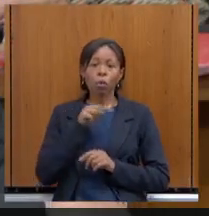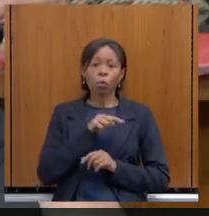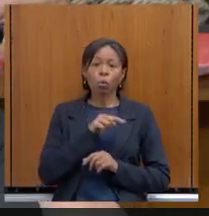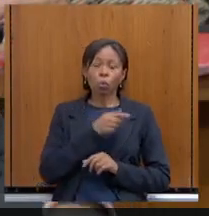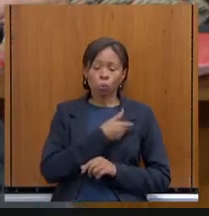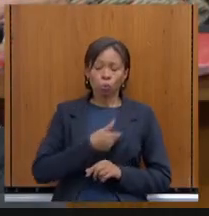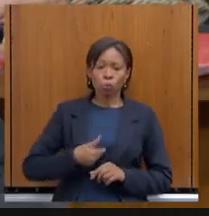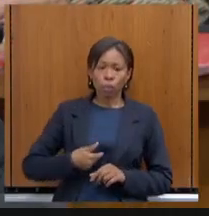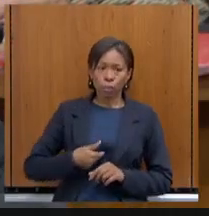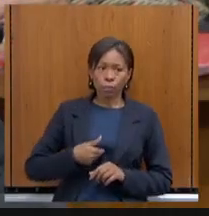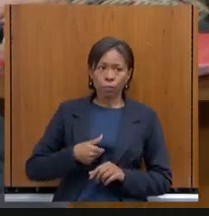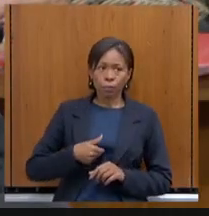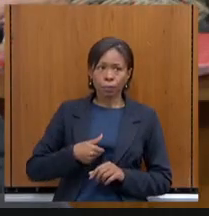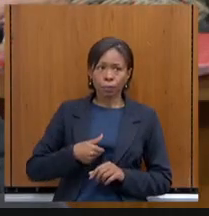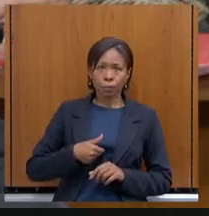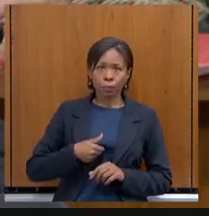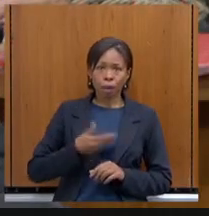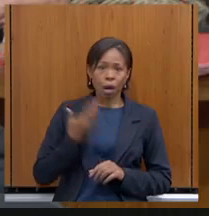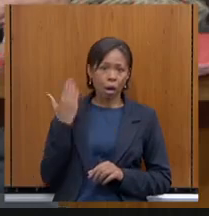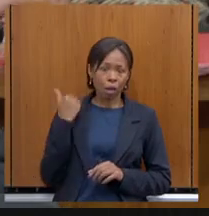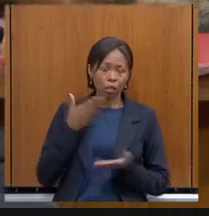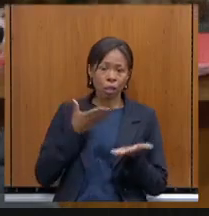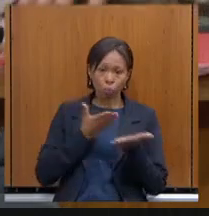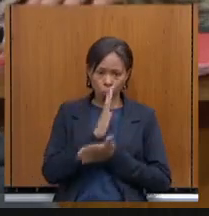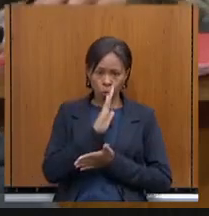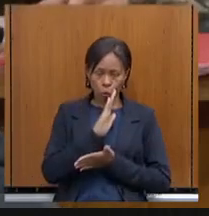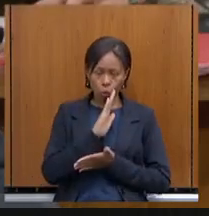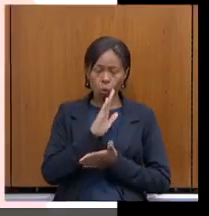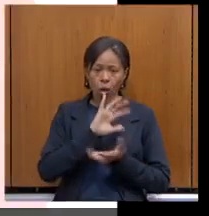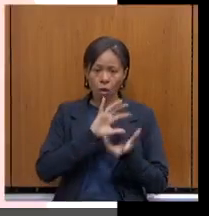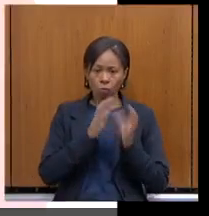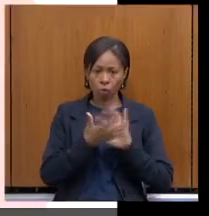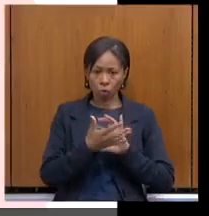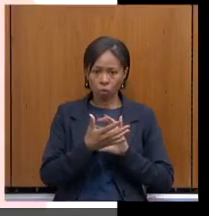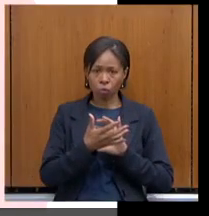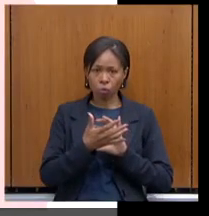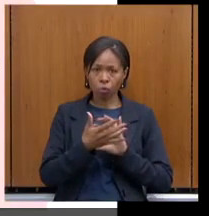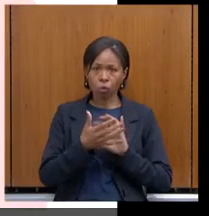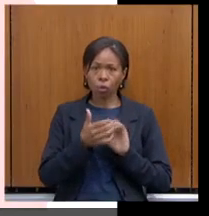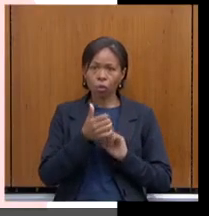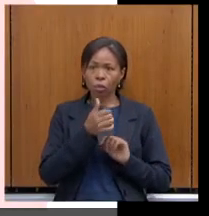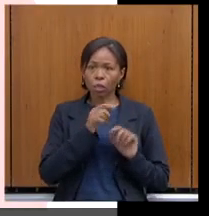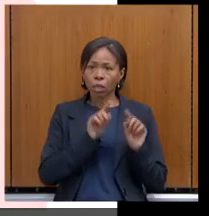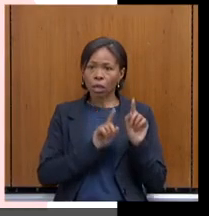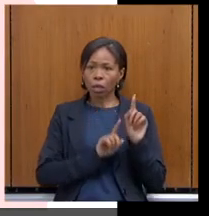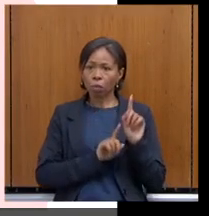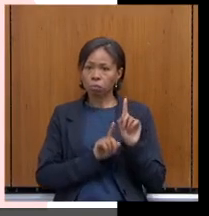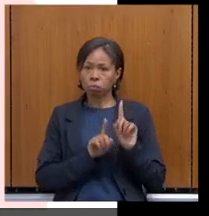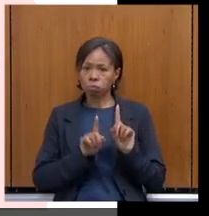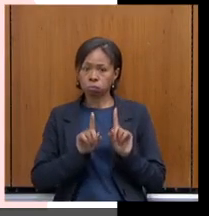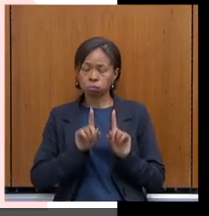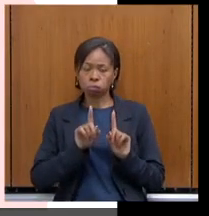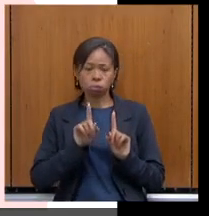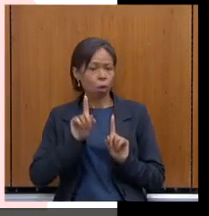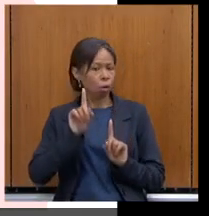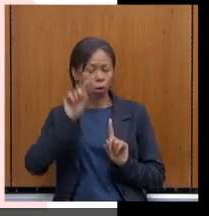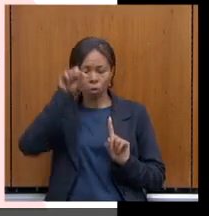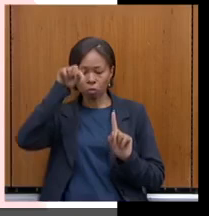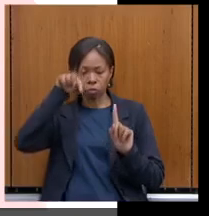reforma aprovada na Assembleia, ele saiu de um déficit atuarial de R 585 bilhões para um déficit de R